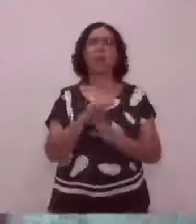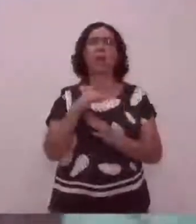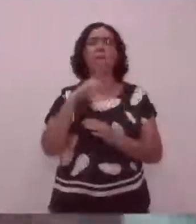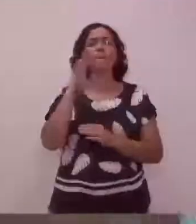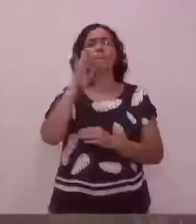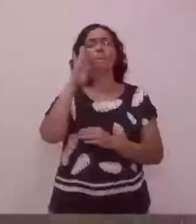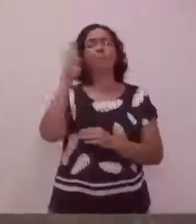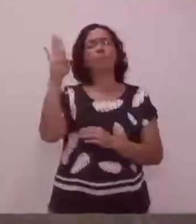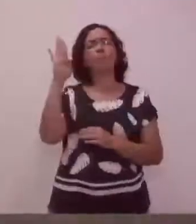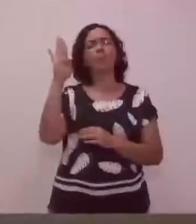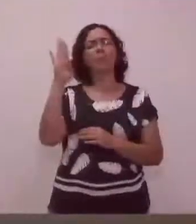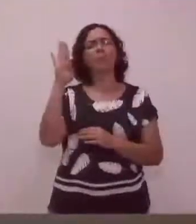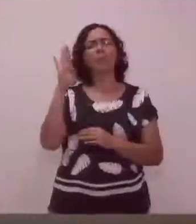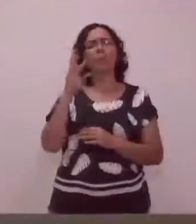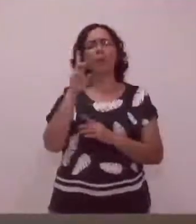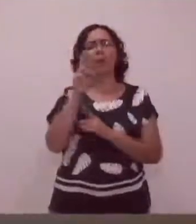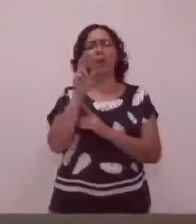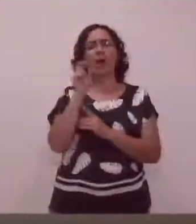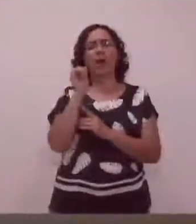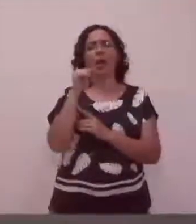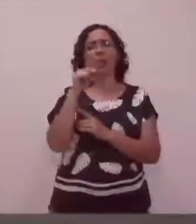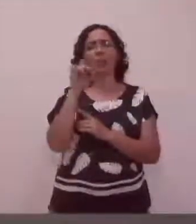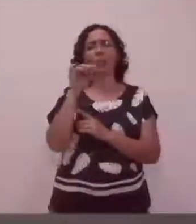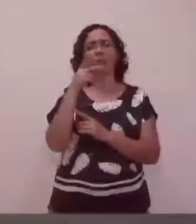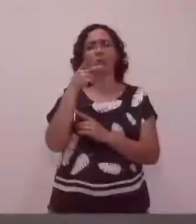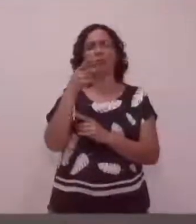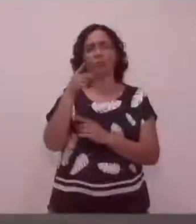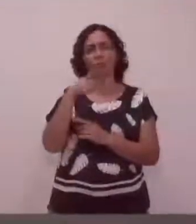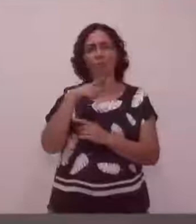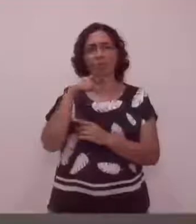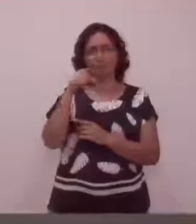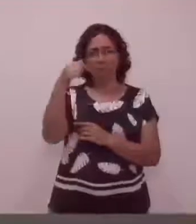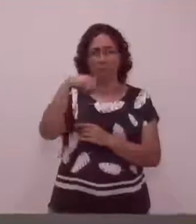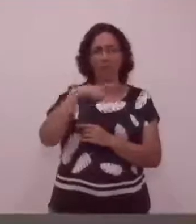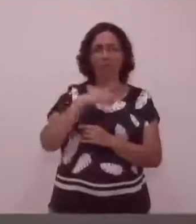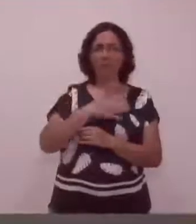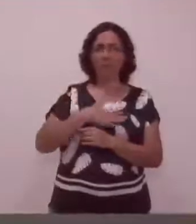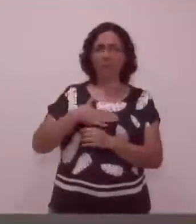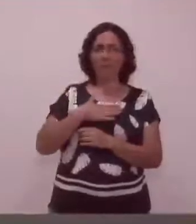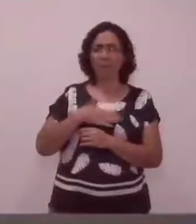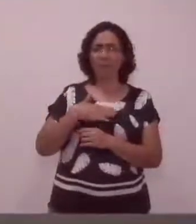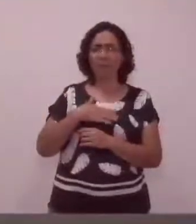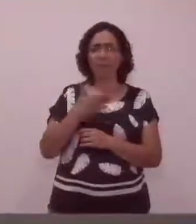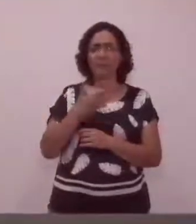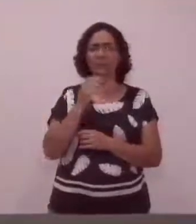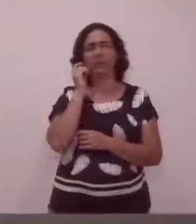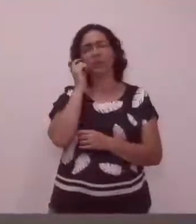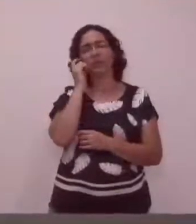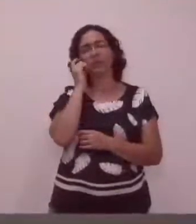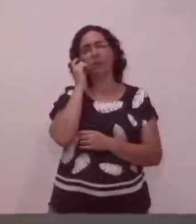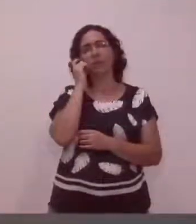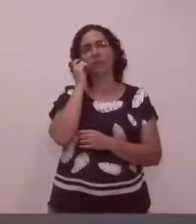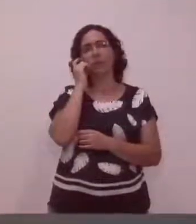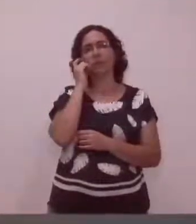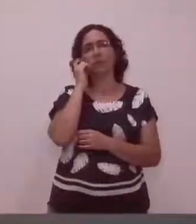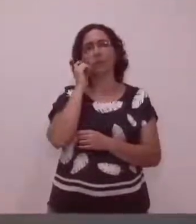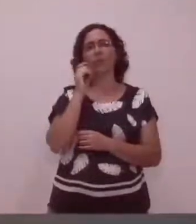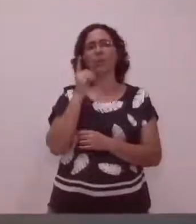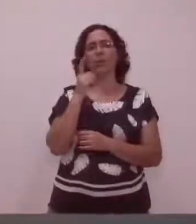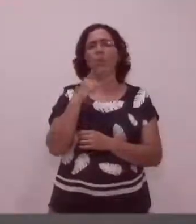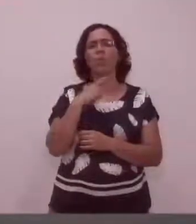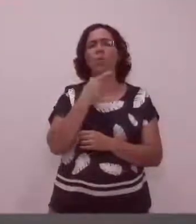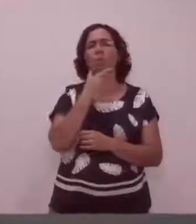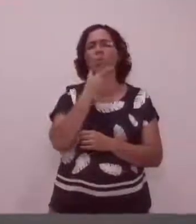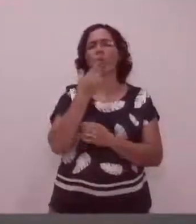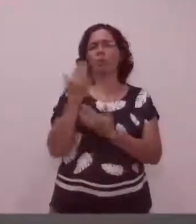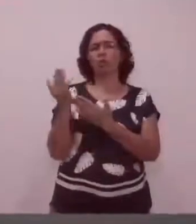Principalmente, Raimundo Conta, que prazer em recebê-lo aqui. É um jovem